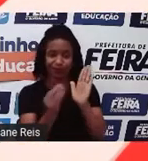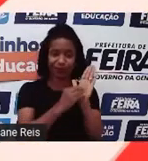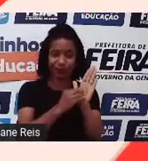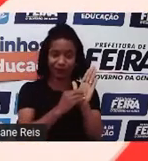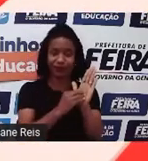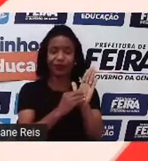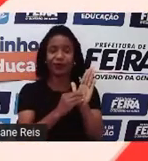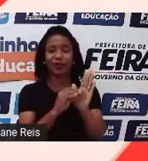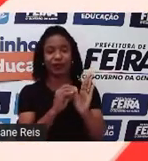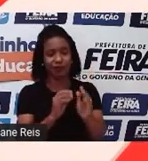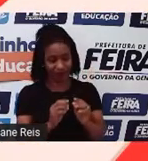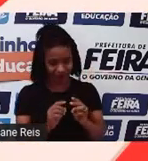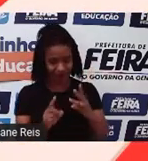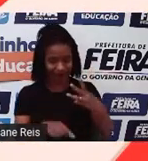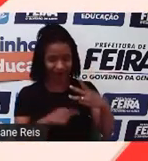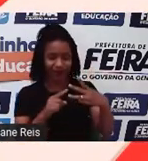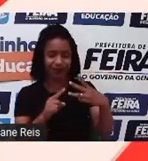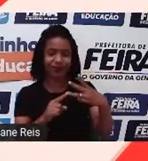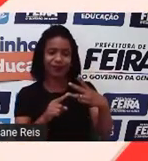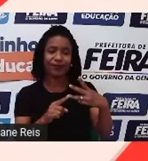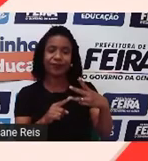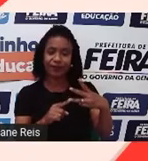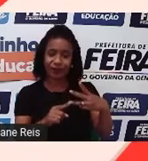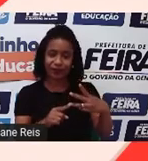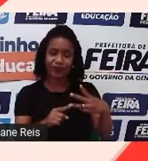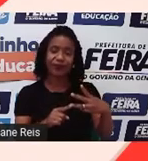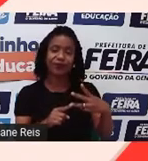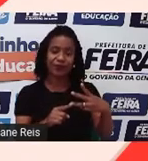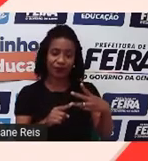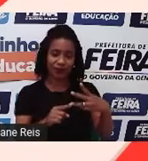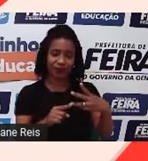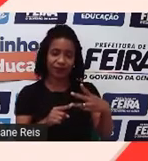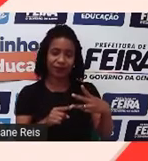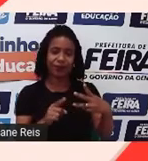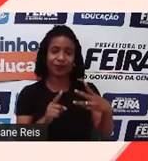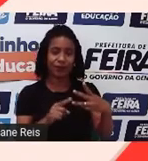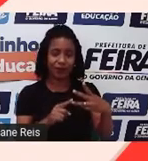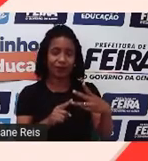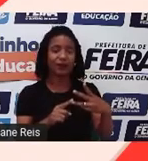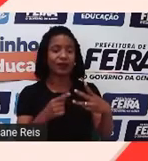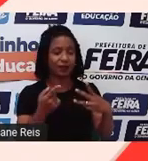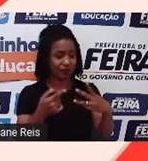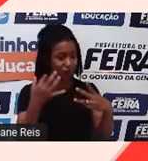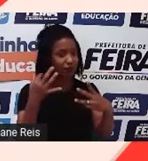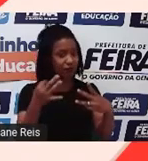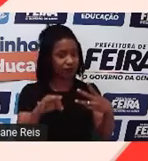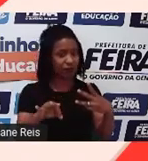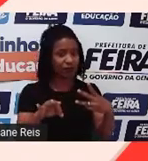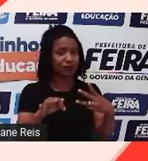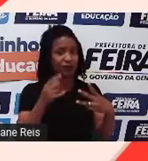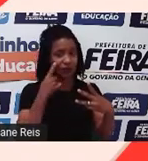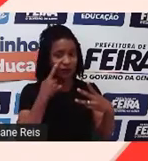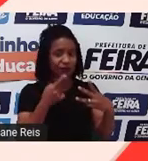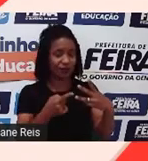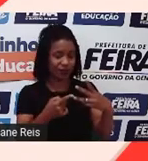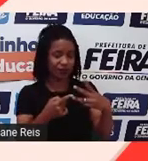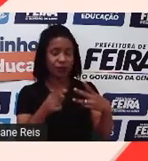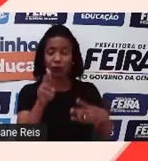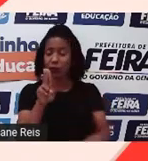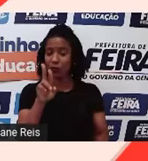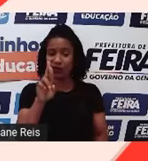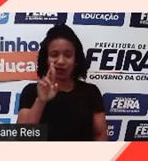ou, que é, né? No caso, a situação mais correta. The URL